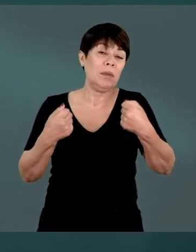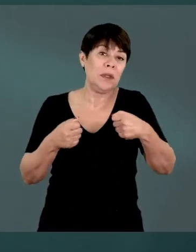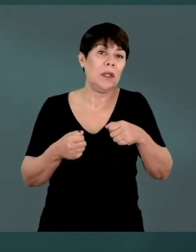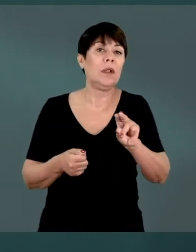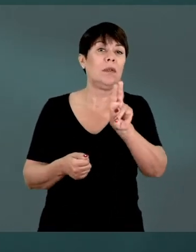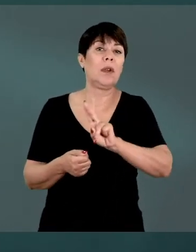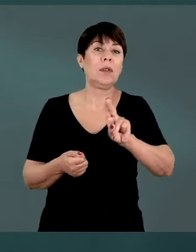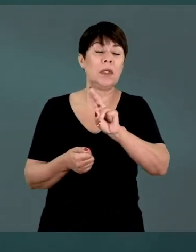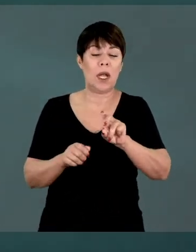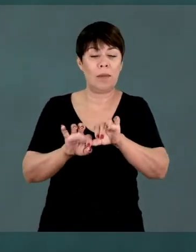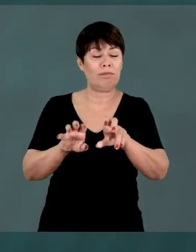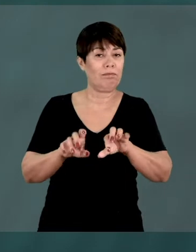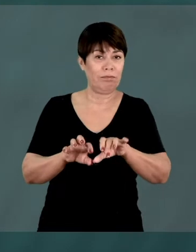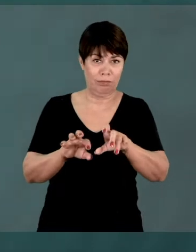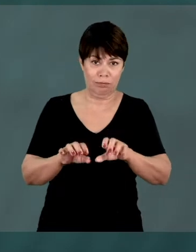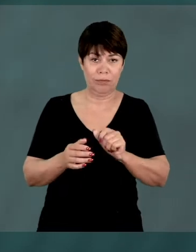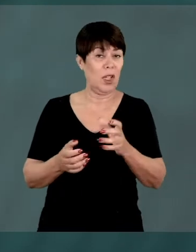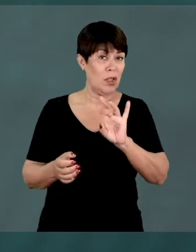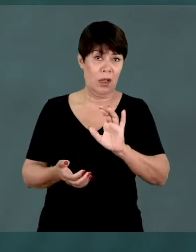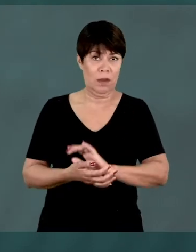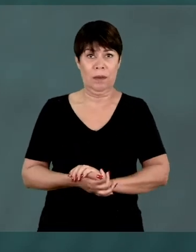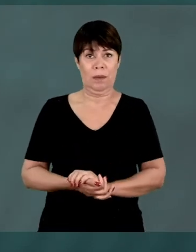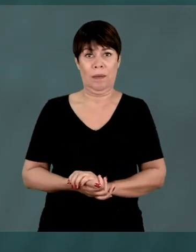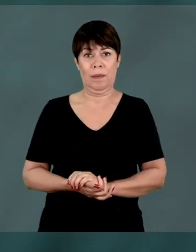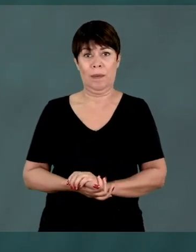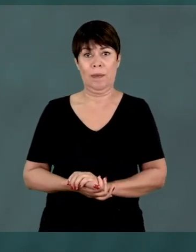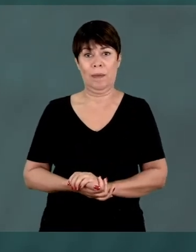que eu usava a máquina de escrever.